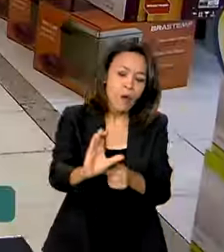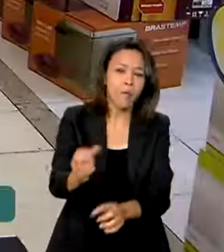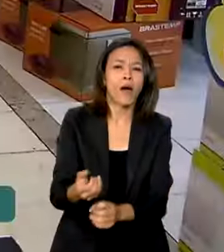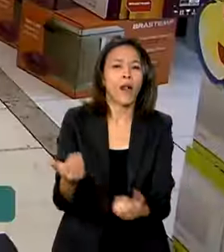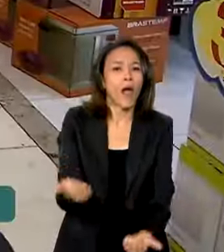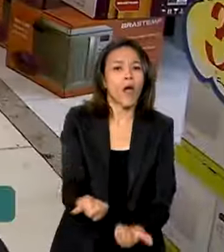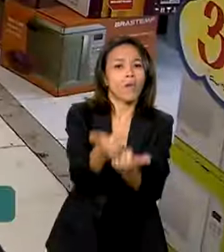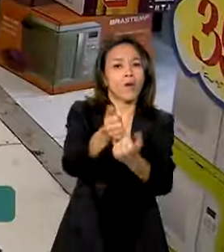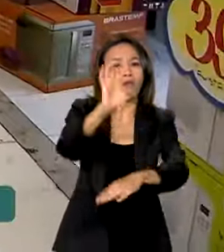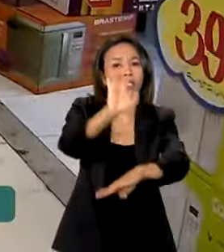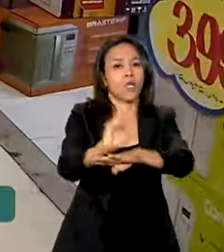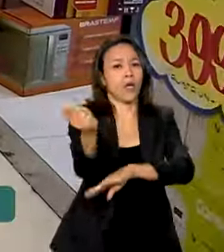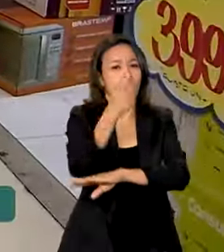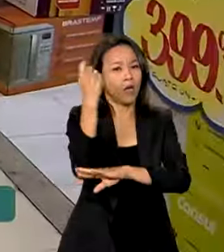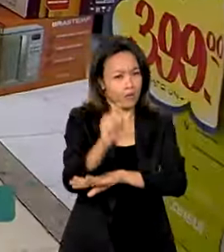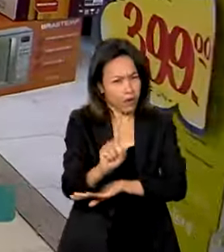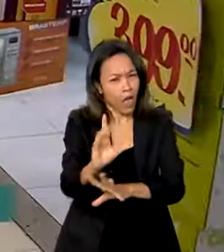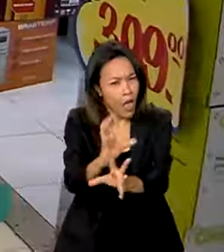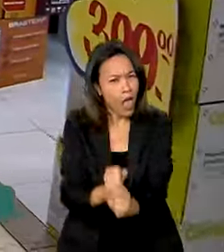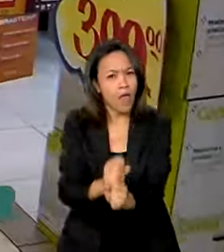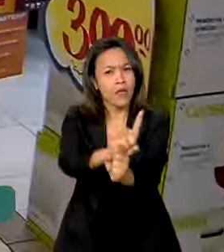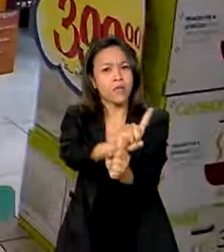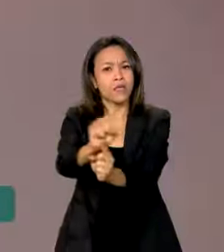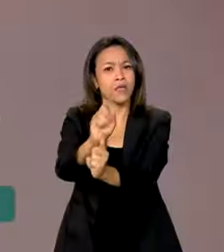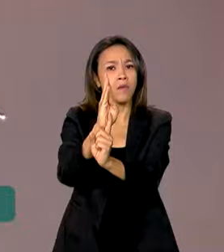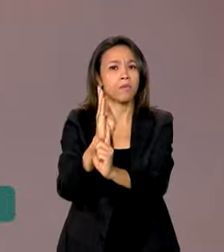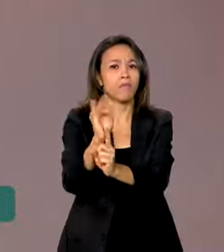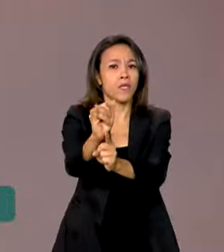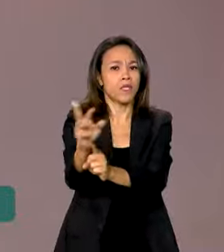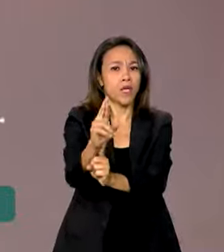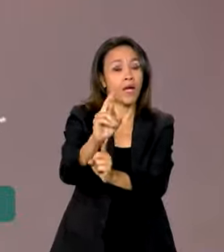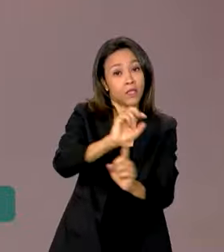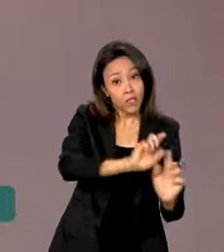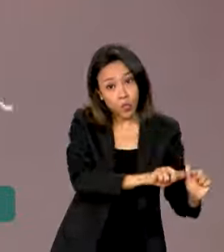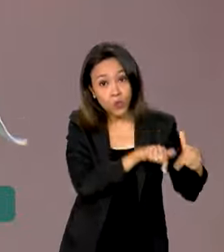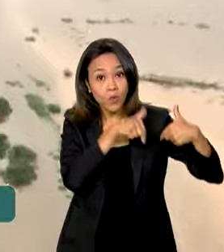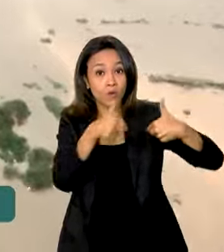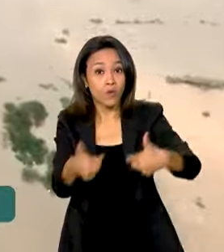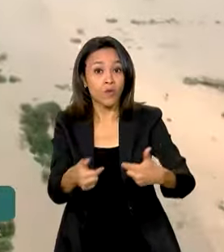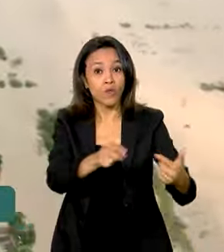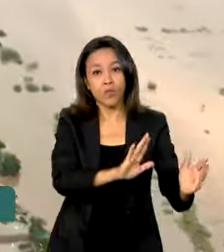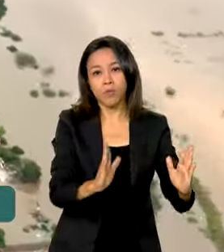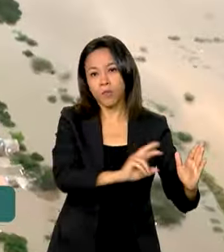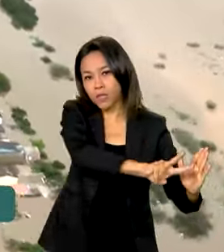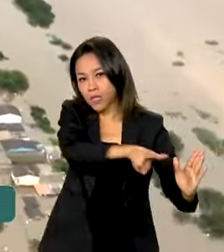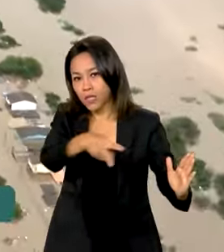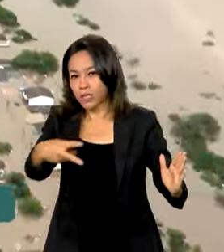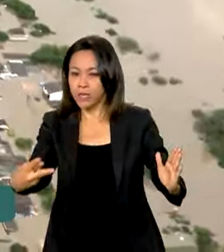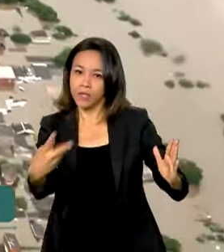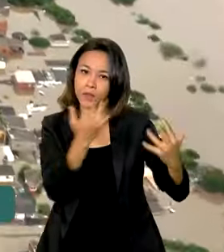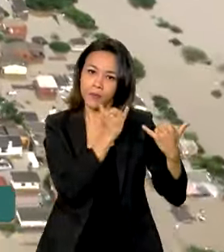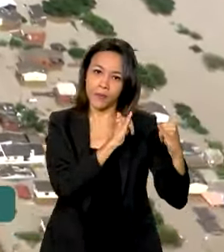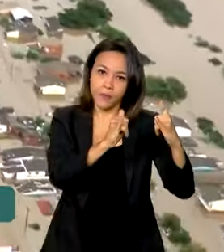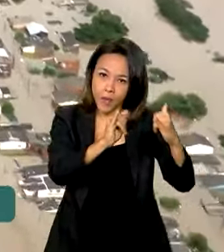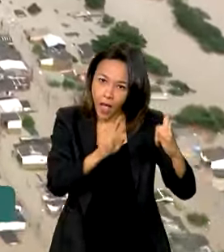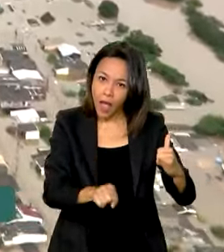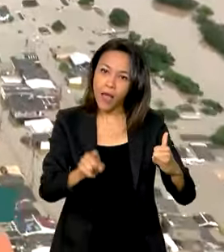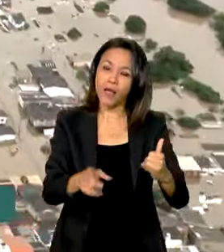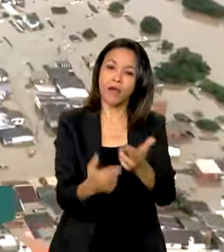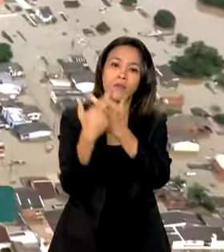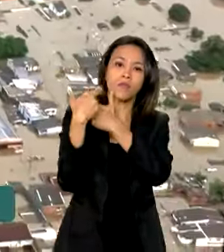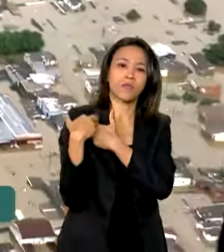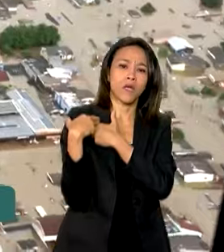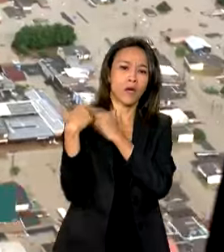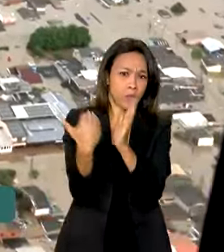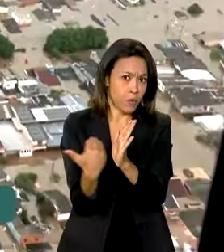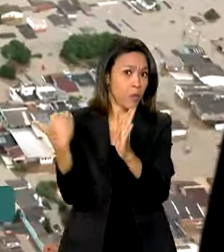de mais de R$ 100 bilhões e os esforços para a transição energética serão os responsáveis por um crescimento